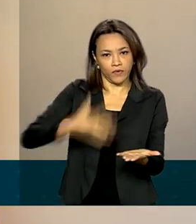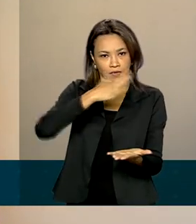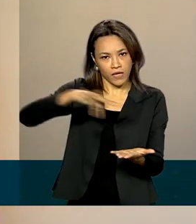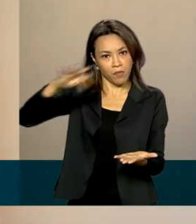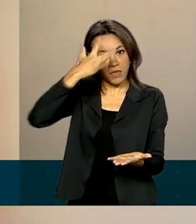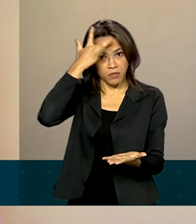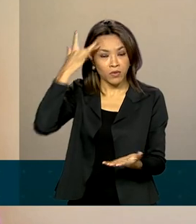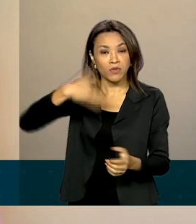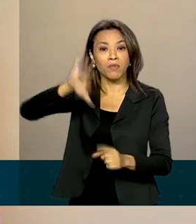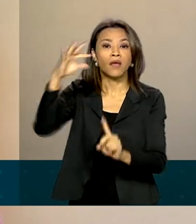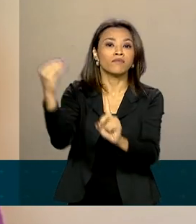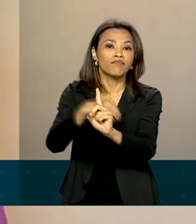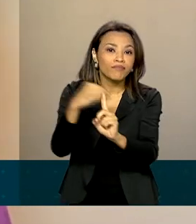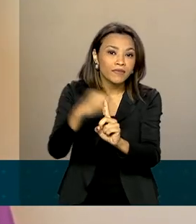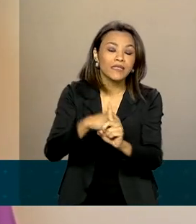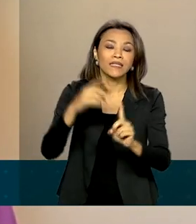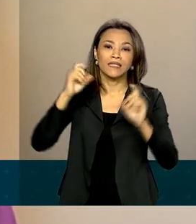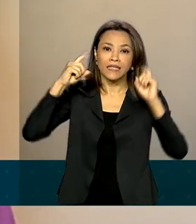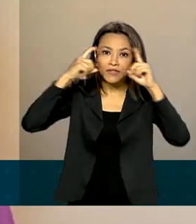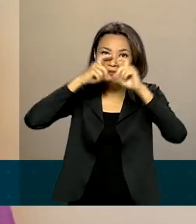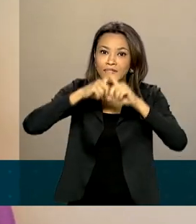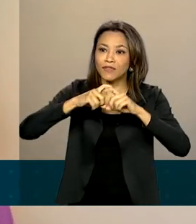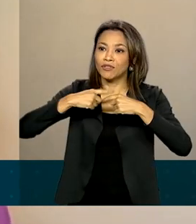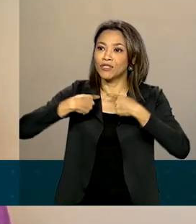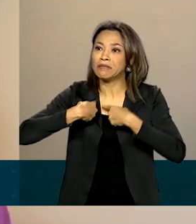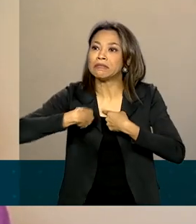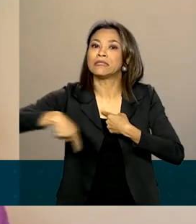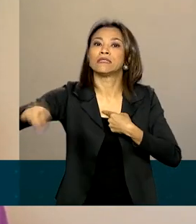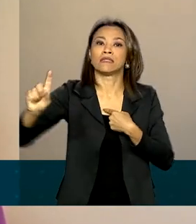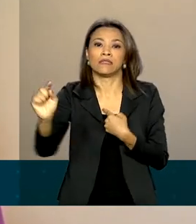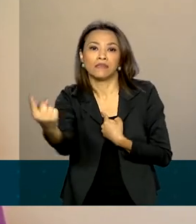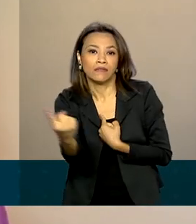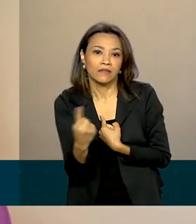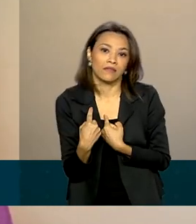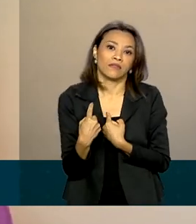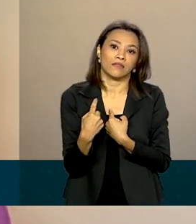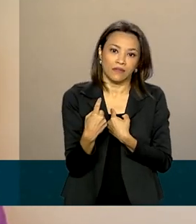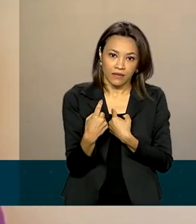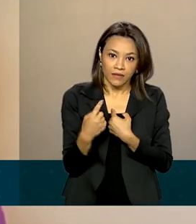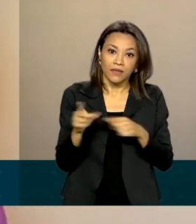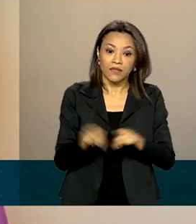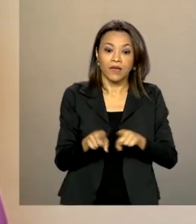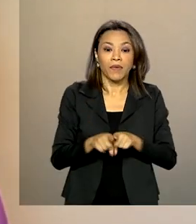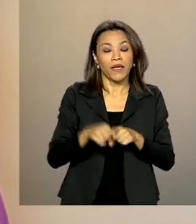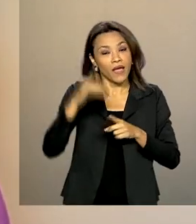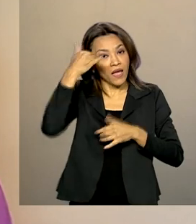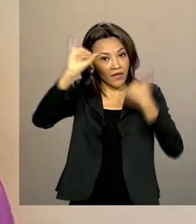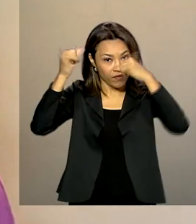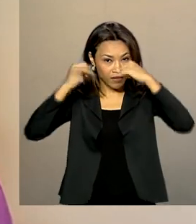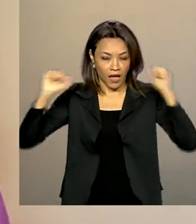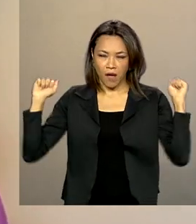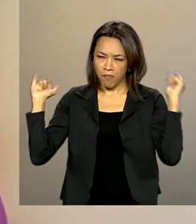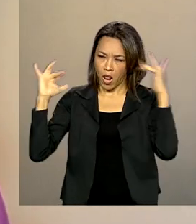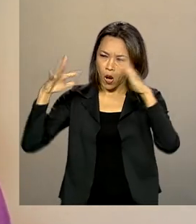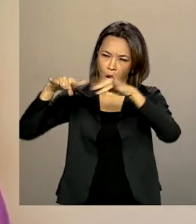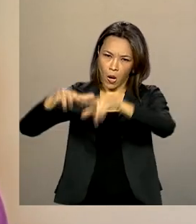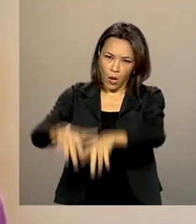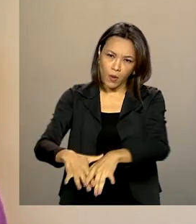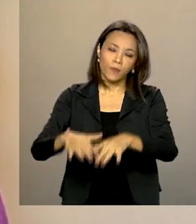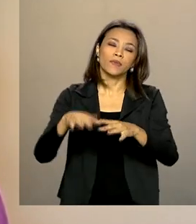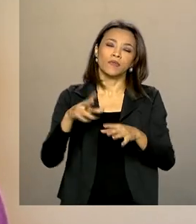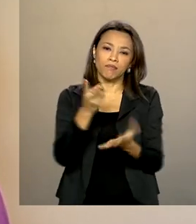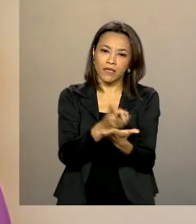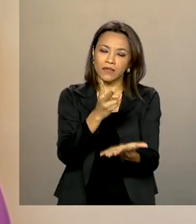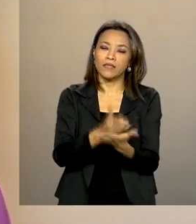as pessoas que têm mais dificuldade de deslocamento, além de diminuir o risco de aglomeração e manter assim os